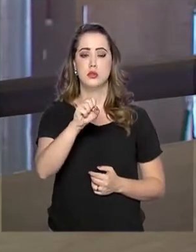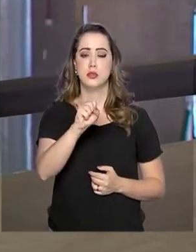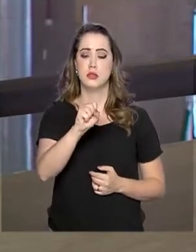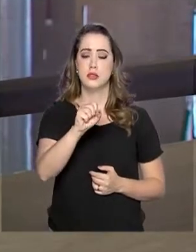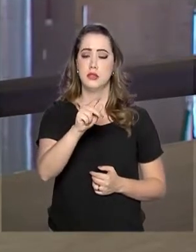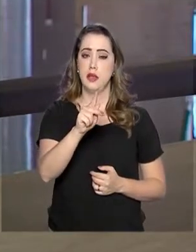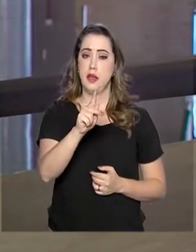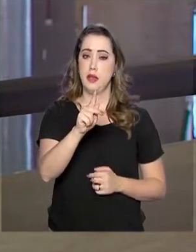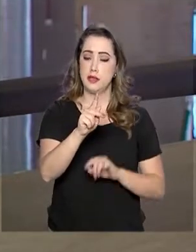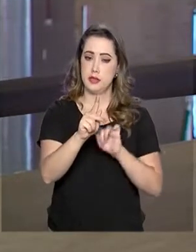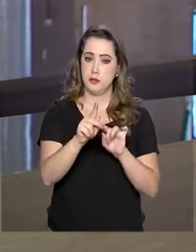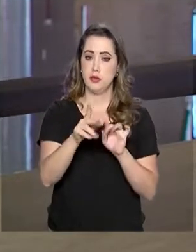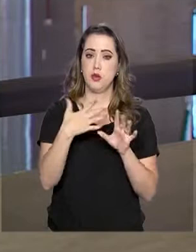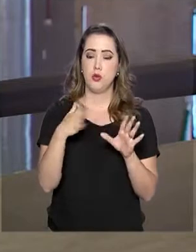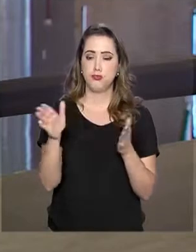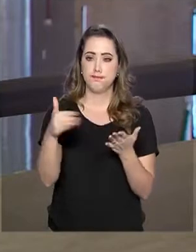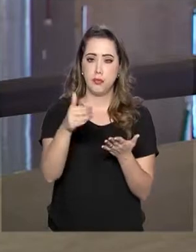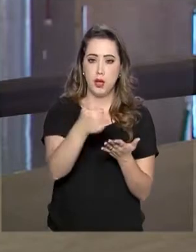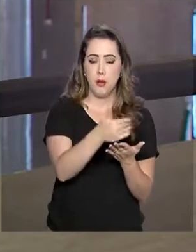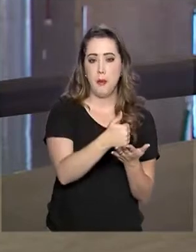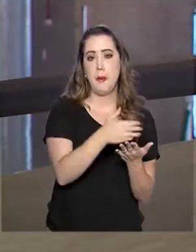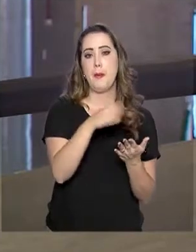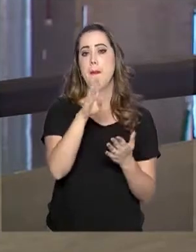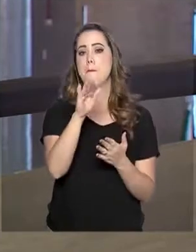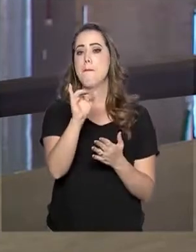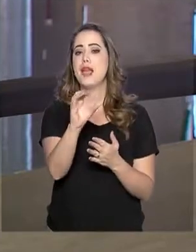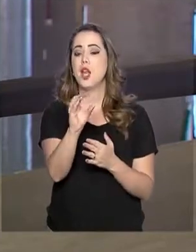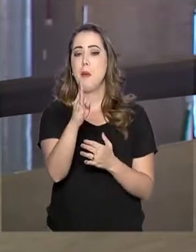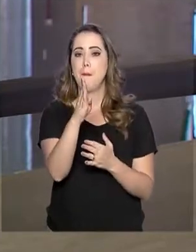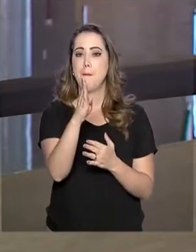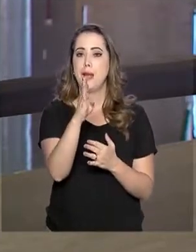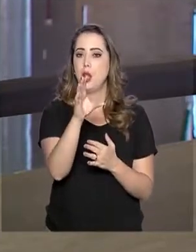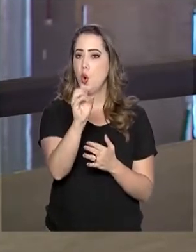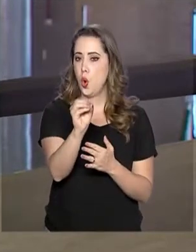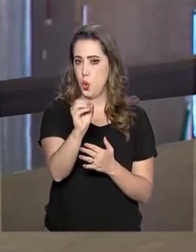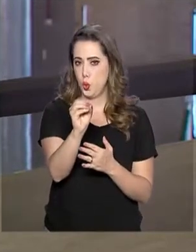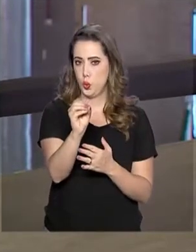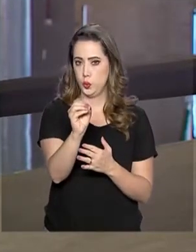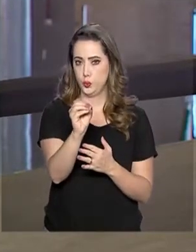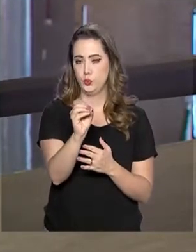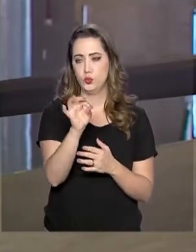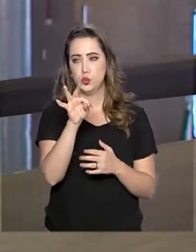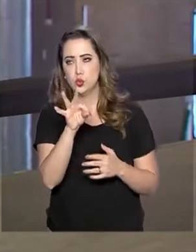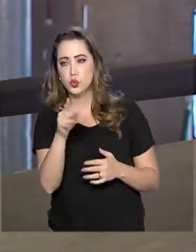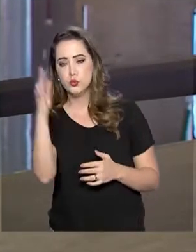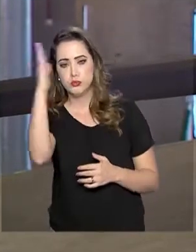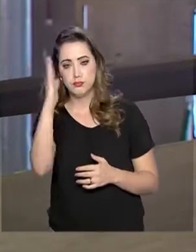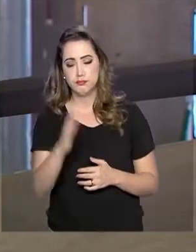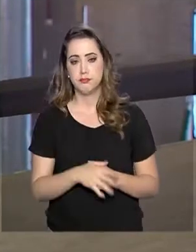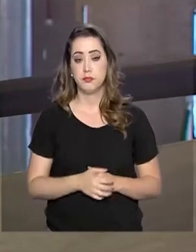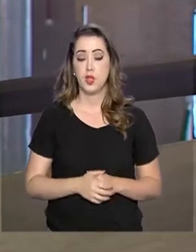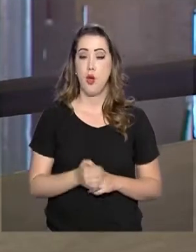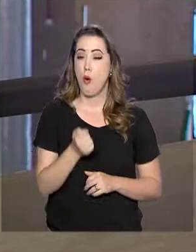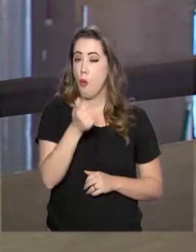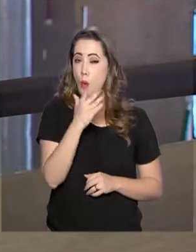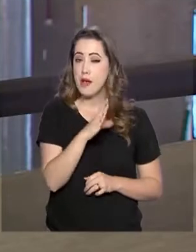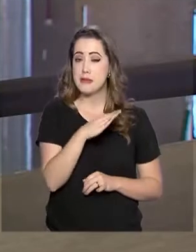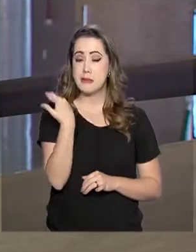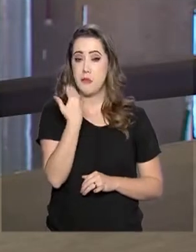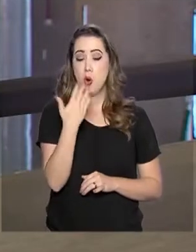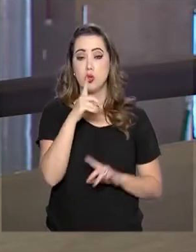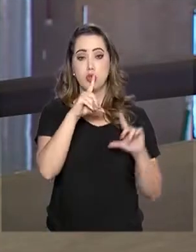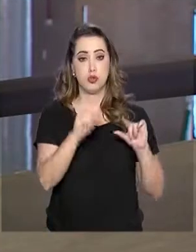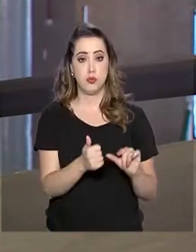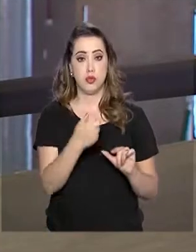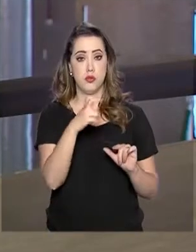estados e do Distrito Federal. Vou trazer, então, informações de outros crimes. As tentativas de homicídio tiveram uma queda de 15